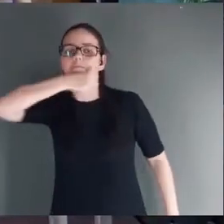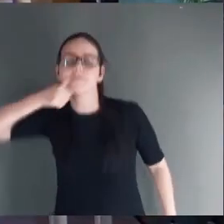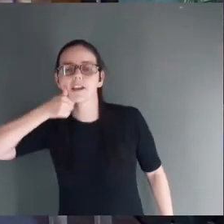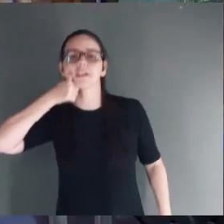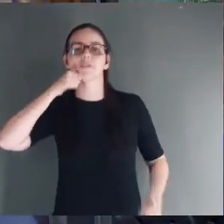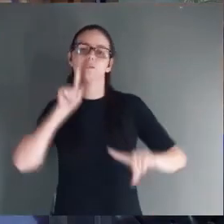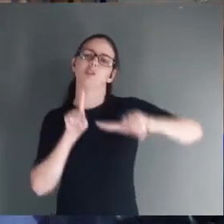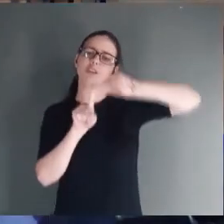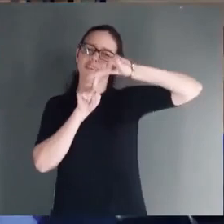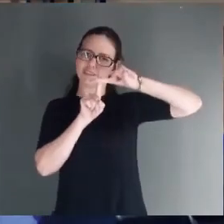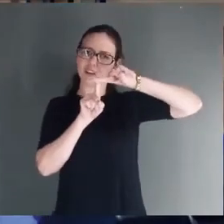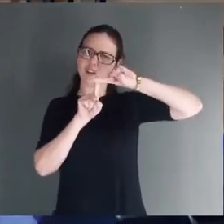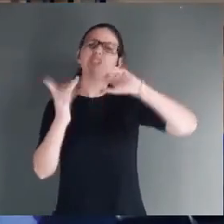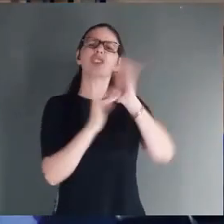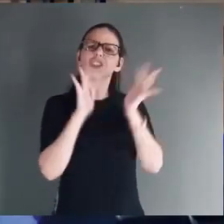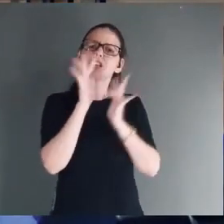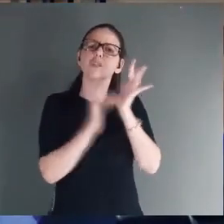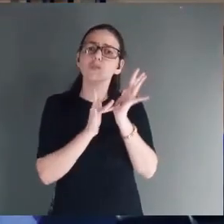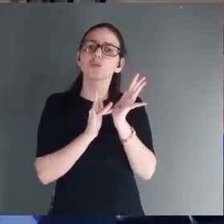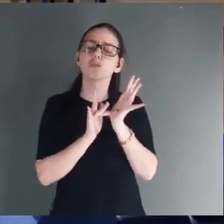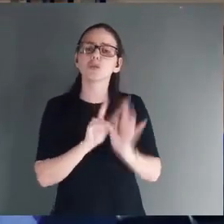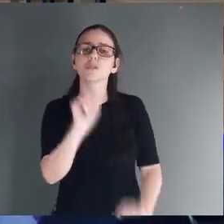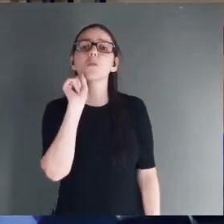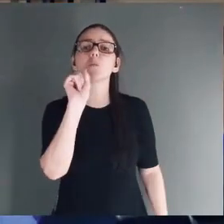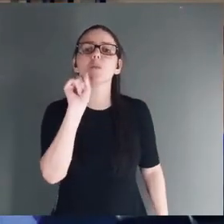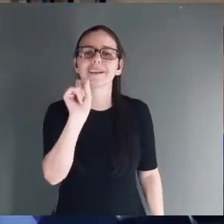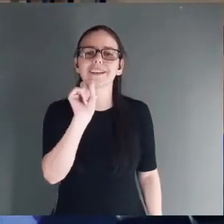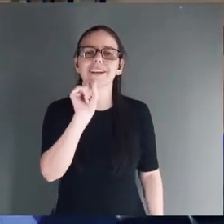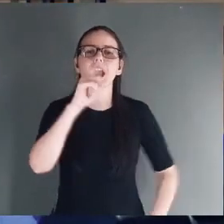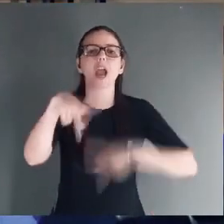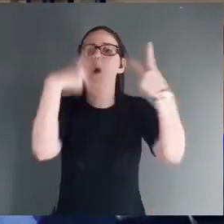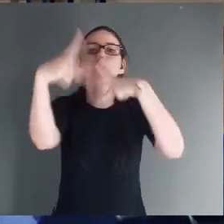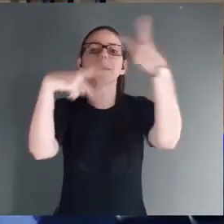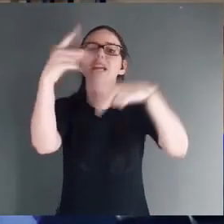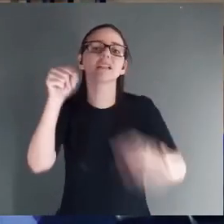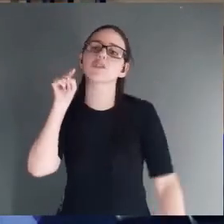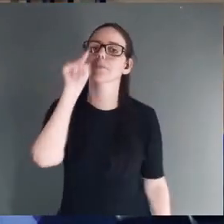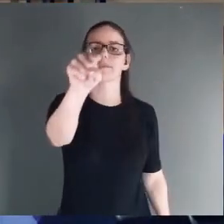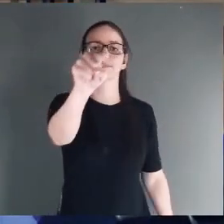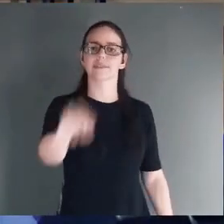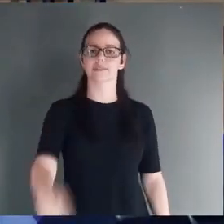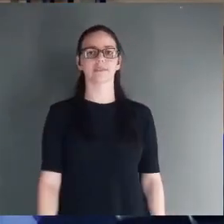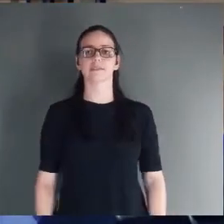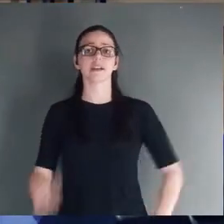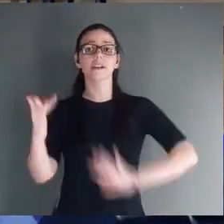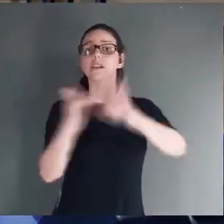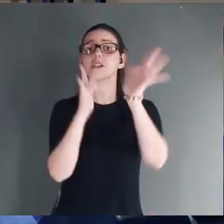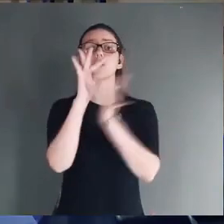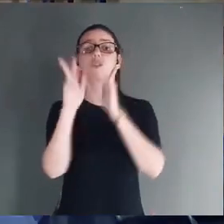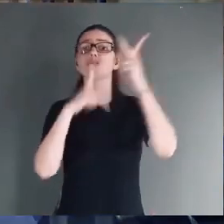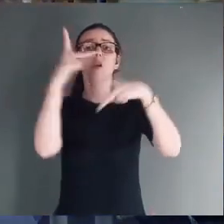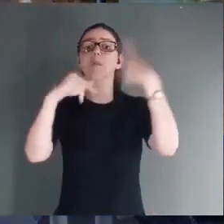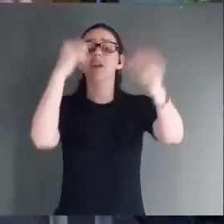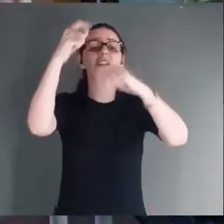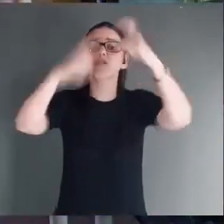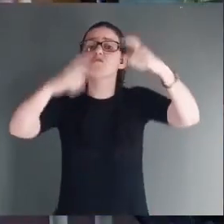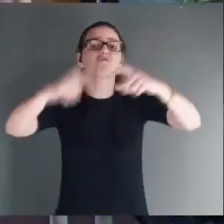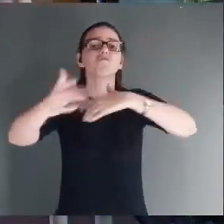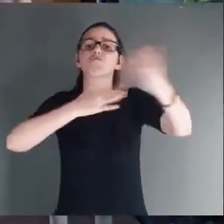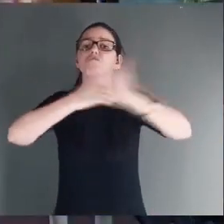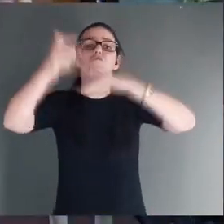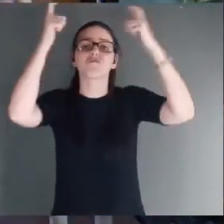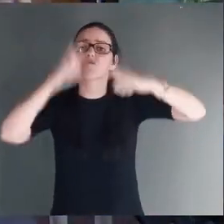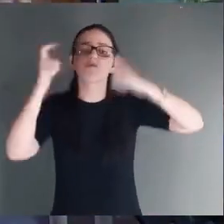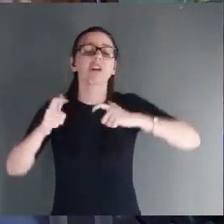Deus do céu. Jesus era o pacote. Deixa eu te falar uma coisa. Jesus é o presente de tamanho único. Ele serve em qualquer situação.